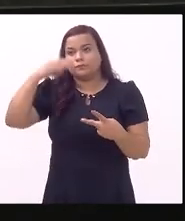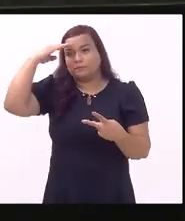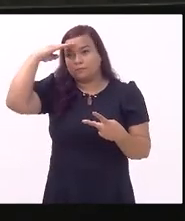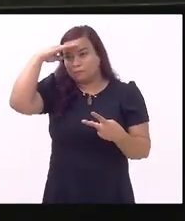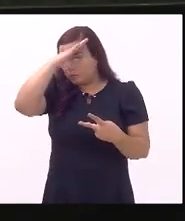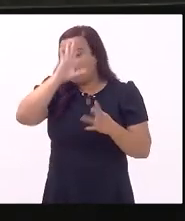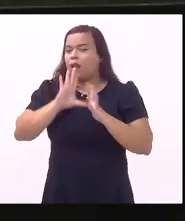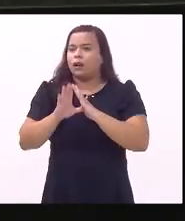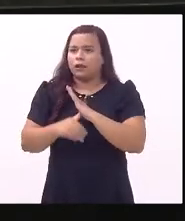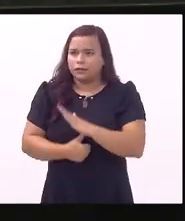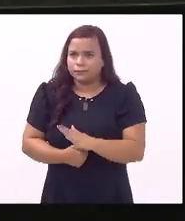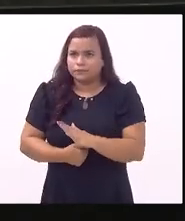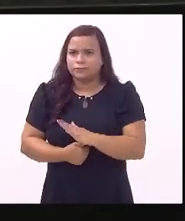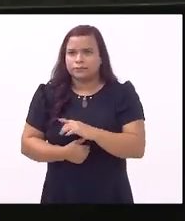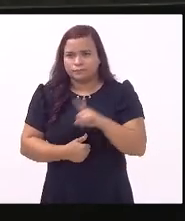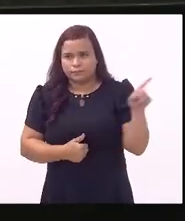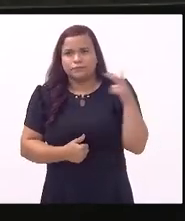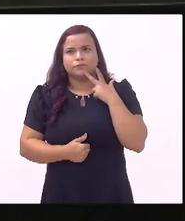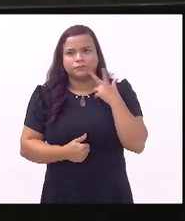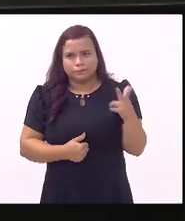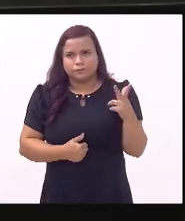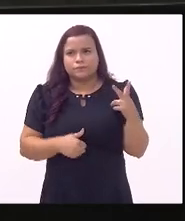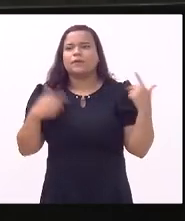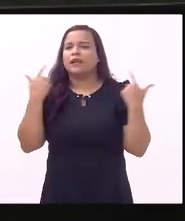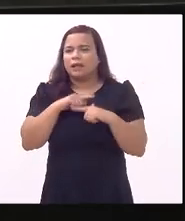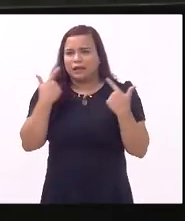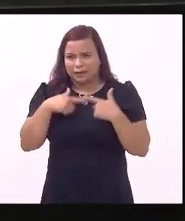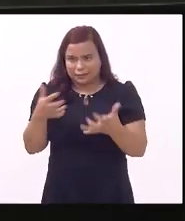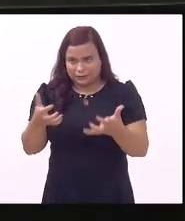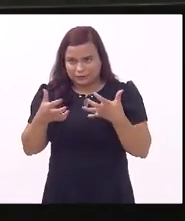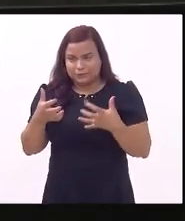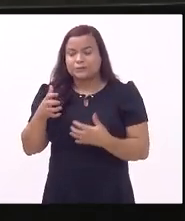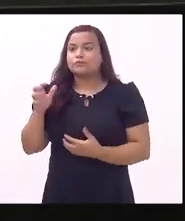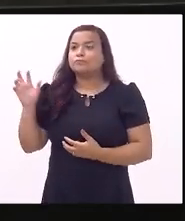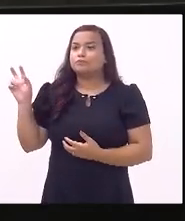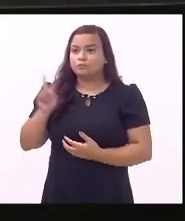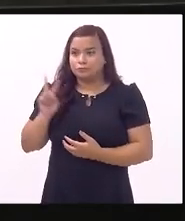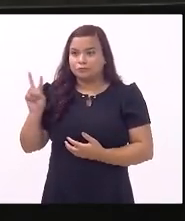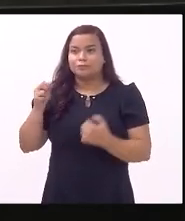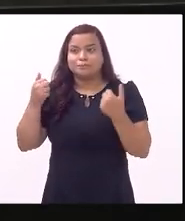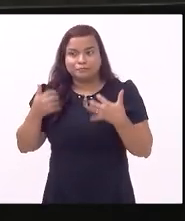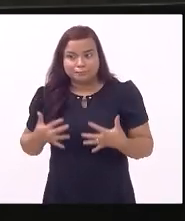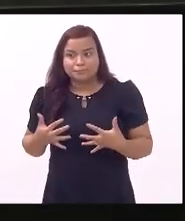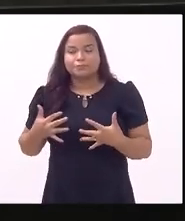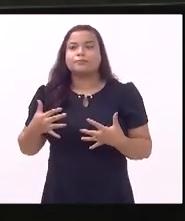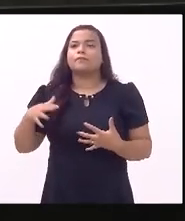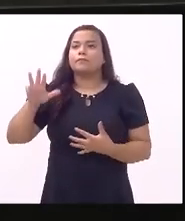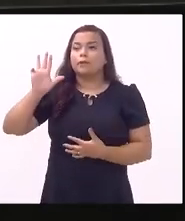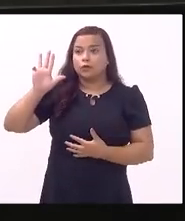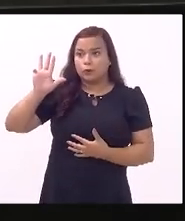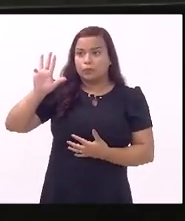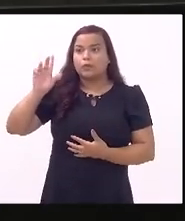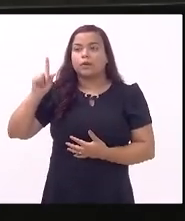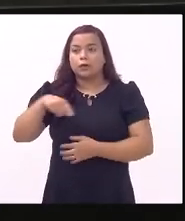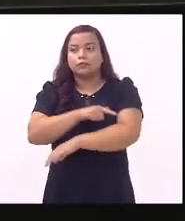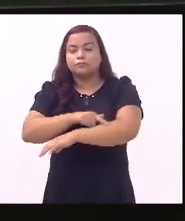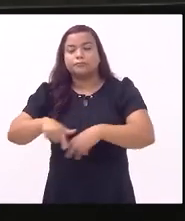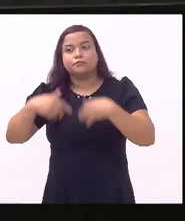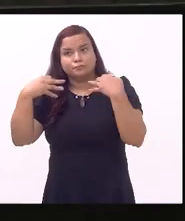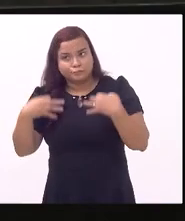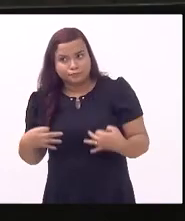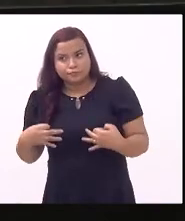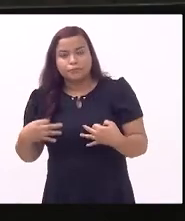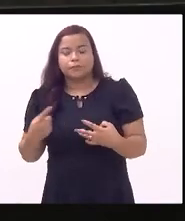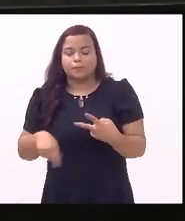é ladrão não é para rir segundo as últimas falas aqui o Lula é honesto e o